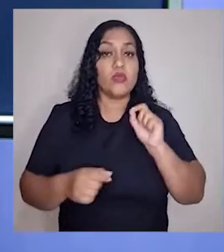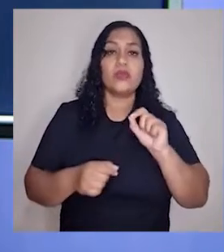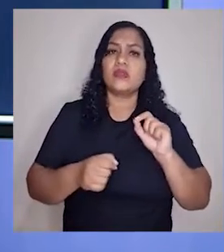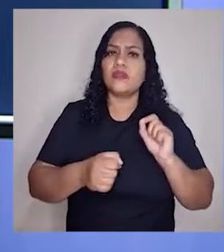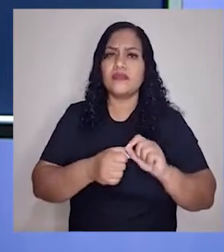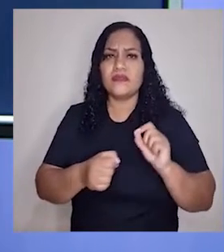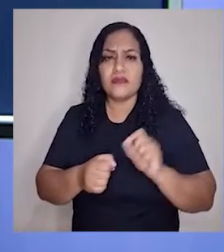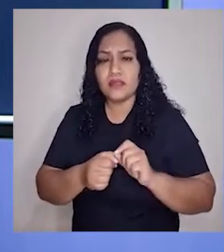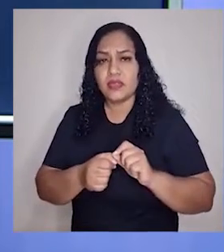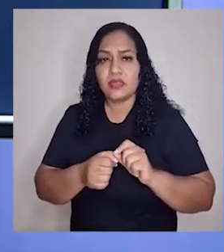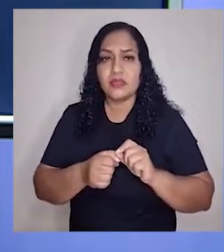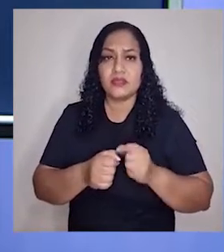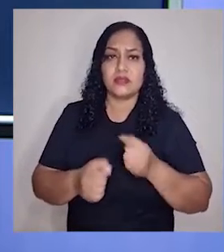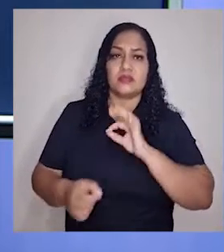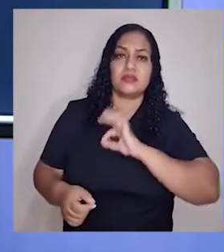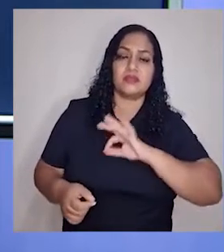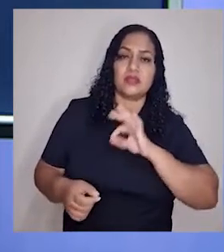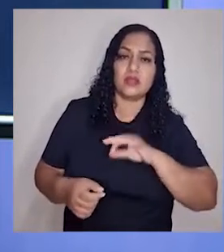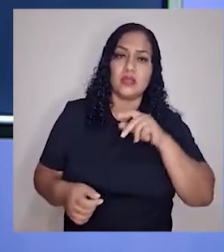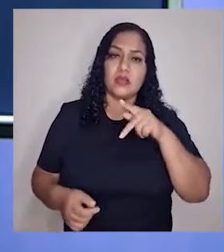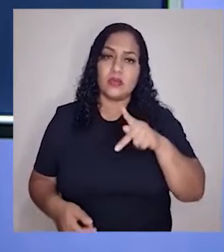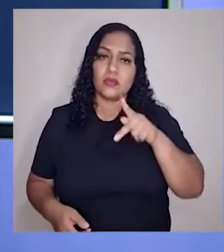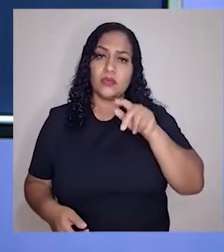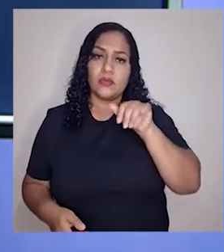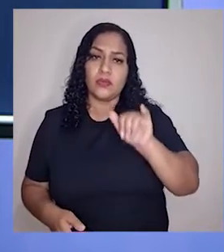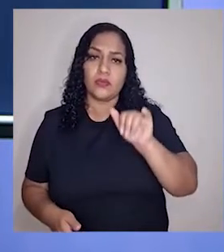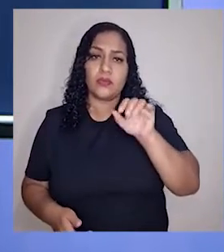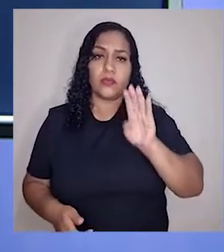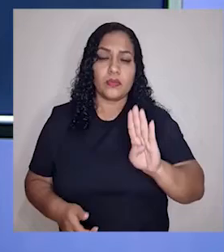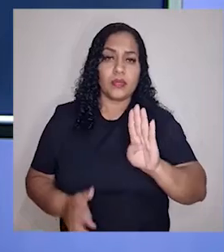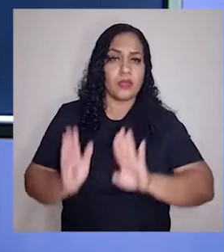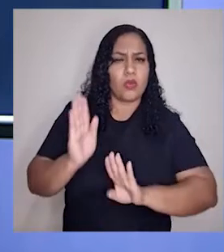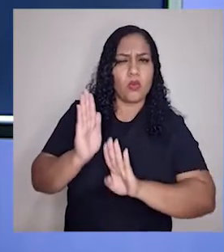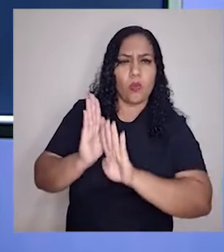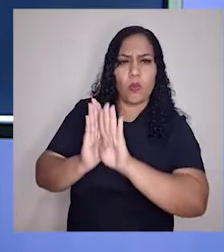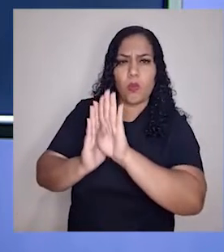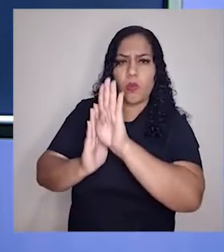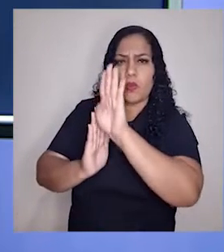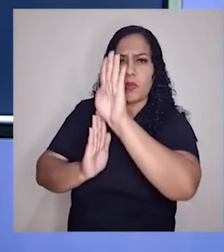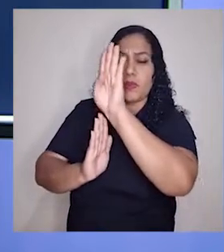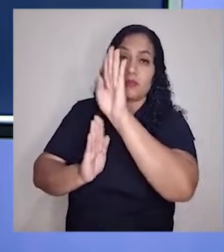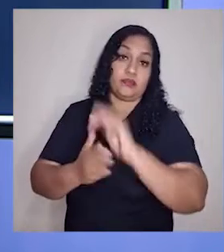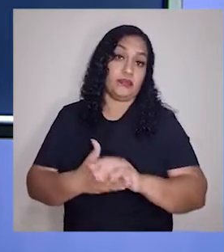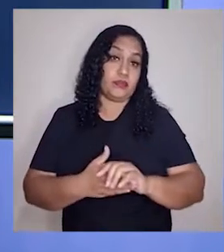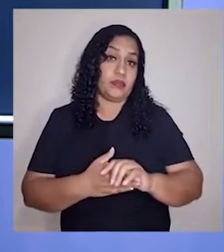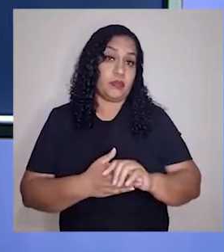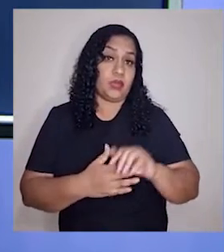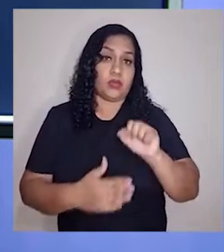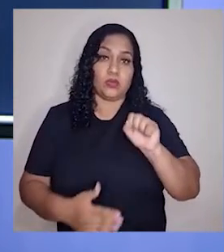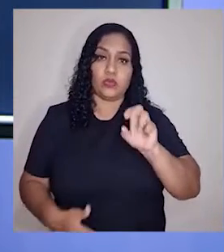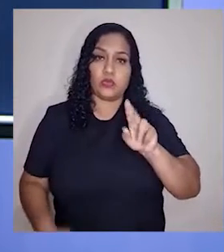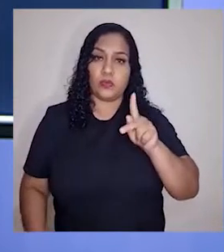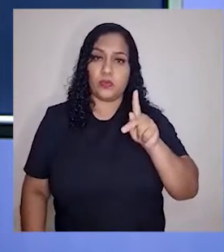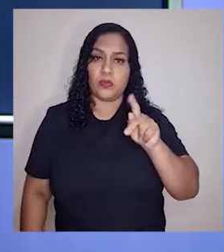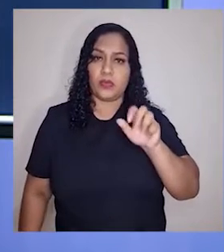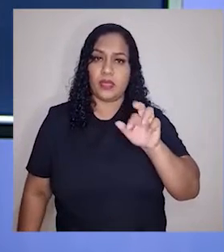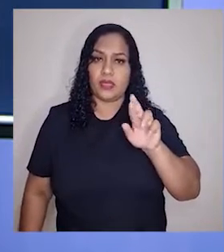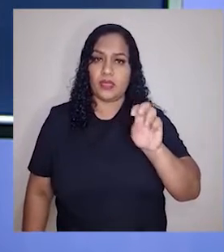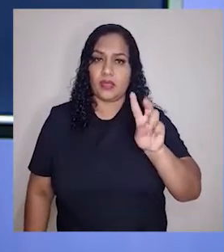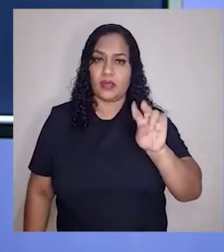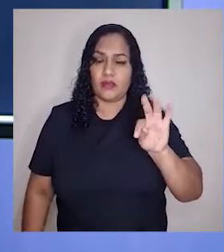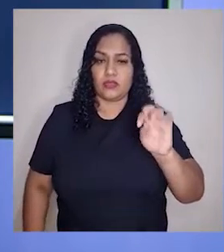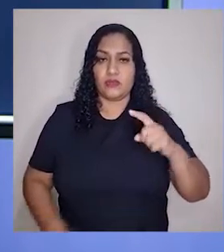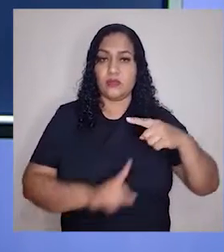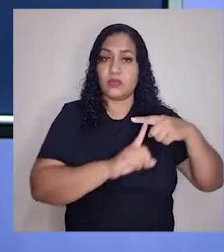produzem, o que fazem a sua renda, o PIB, estar mais alto, mais baixo, com superávit positivo ou